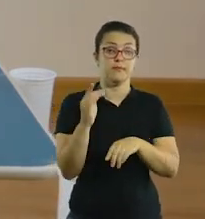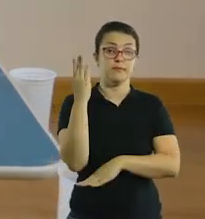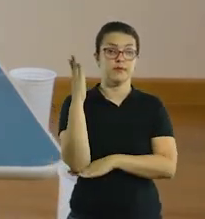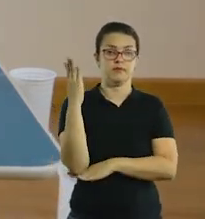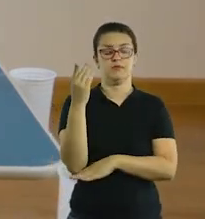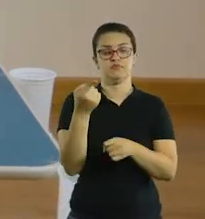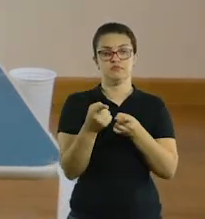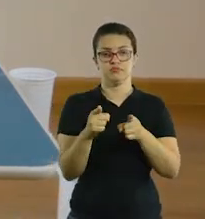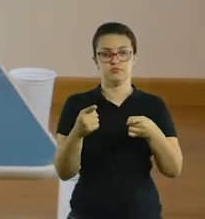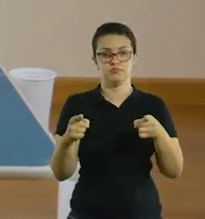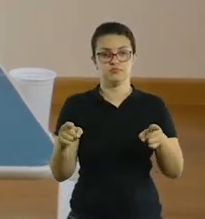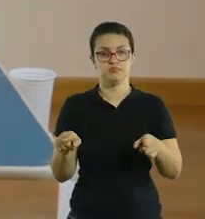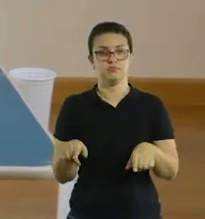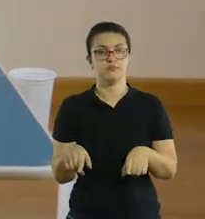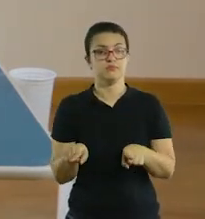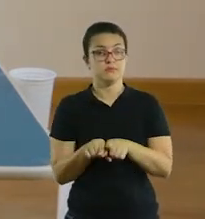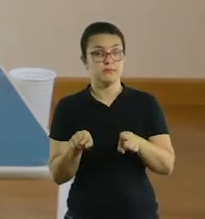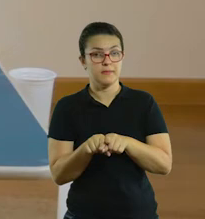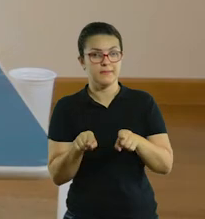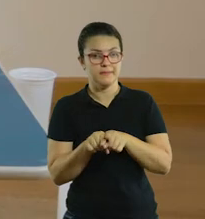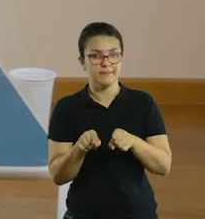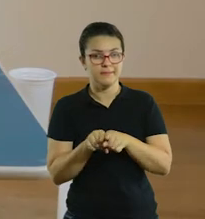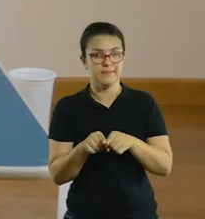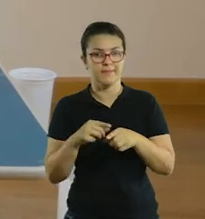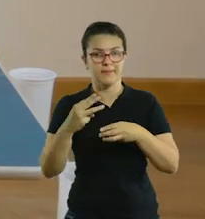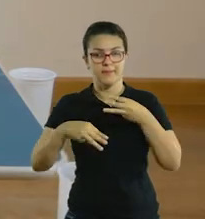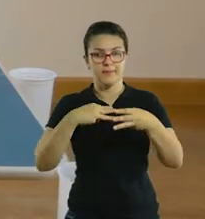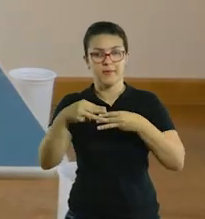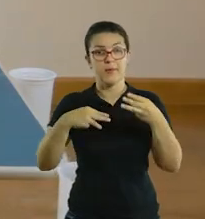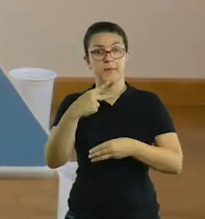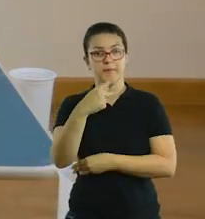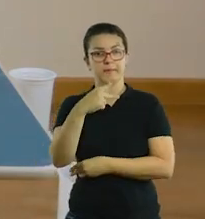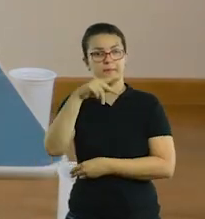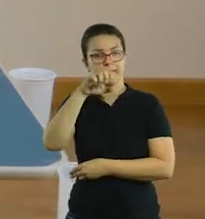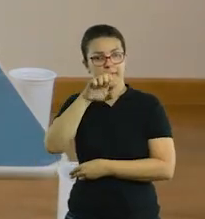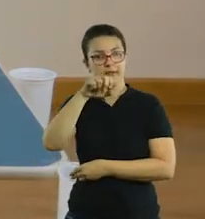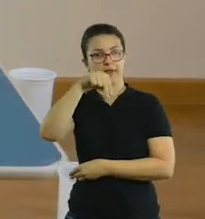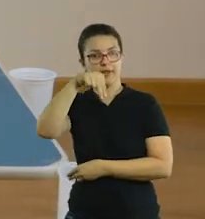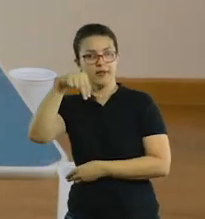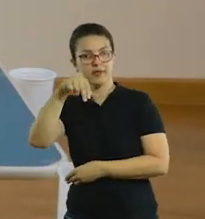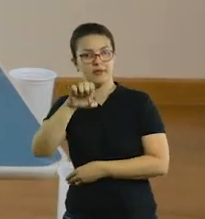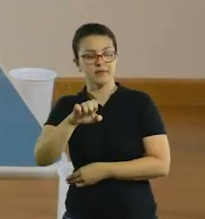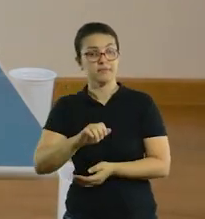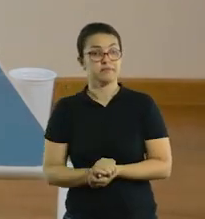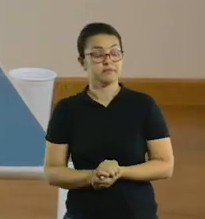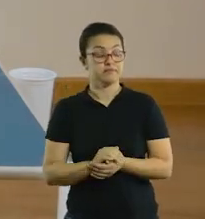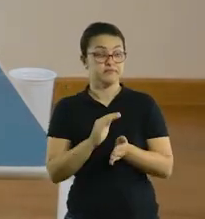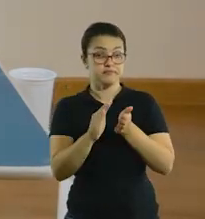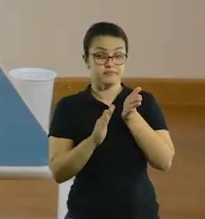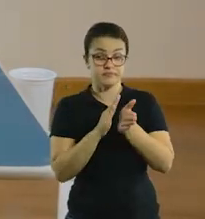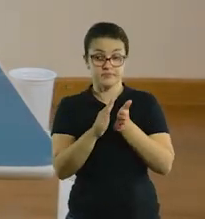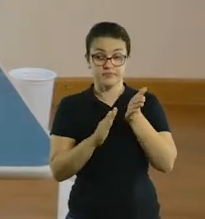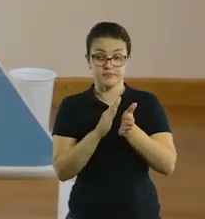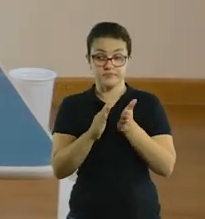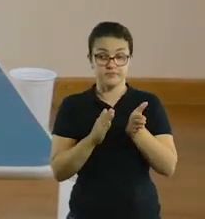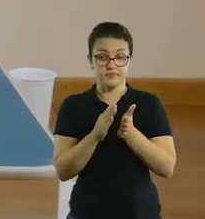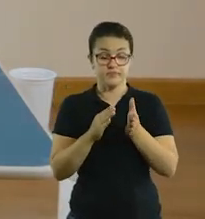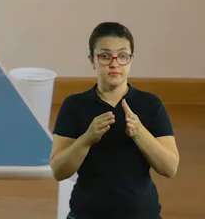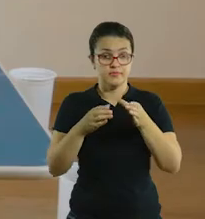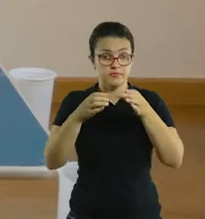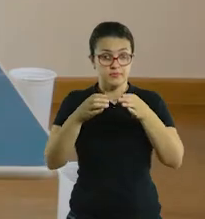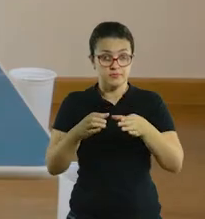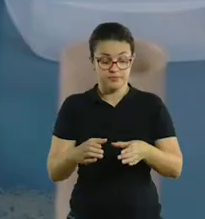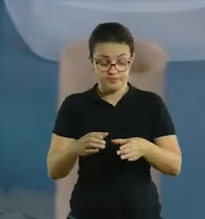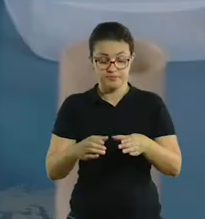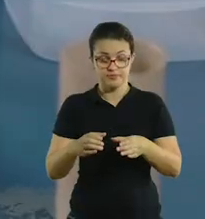e macarrão do tipo pene, que é vazadinho no meio. Então a massinha você coloca só como base e espeta